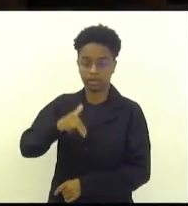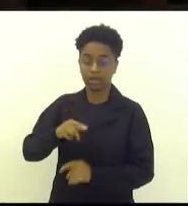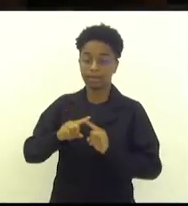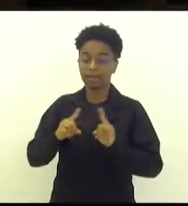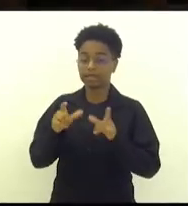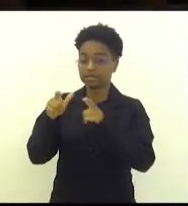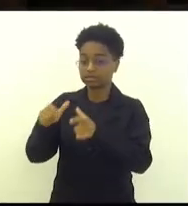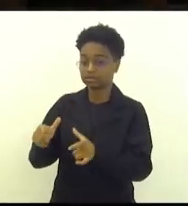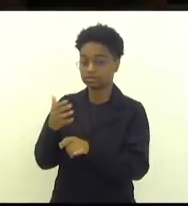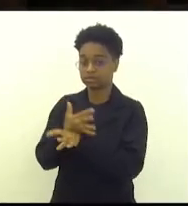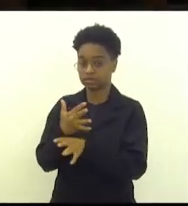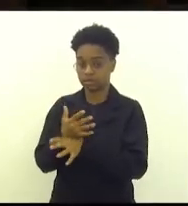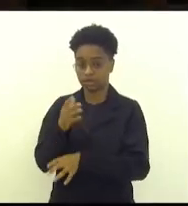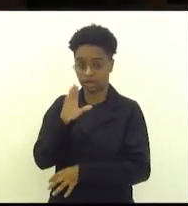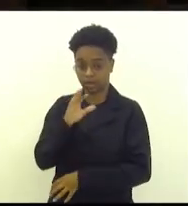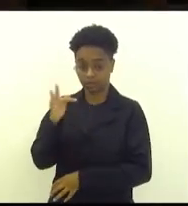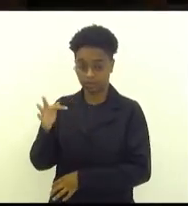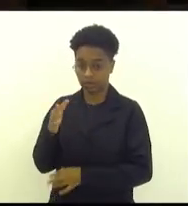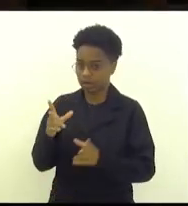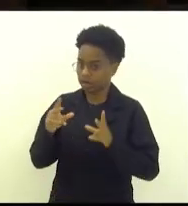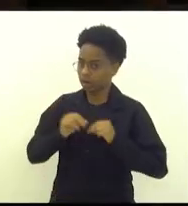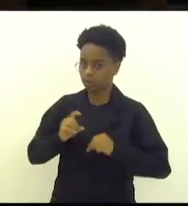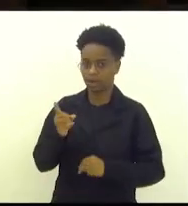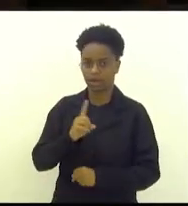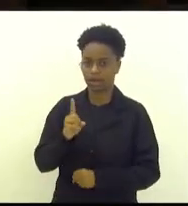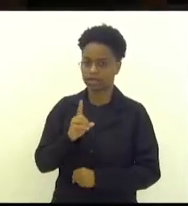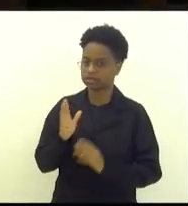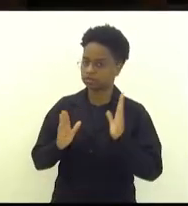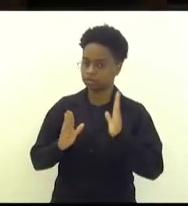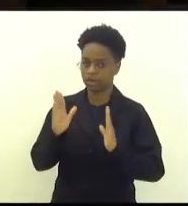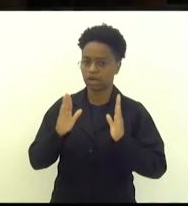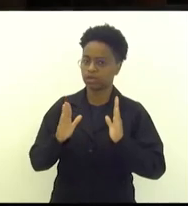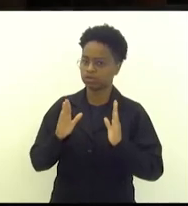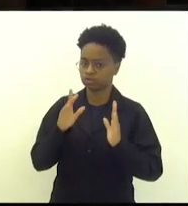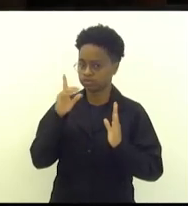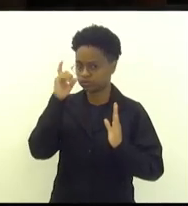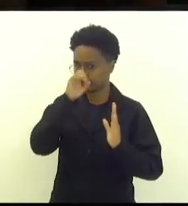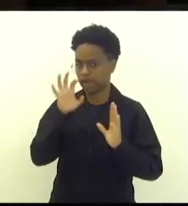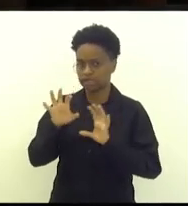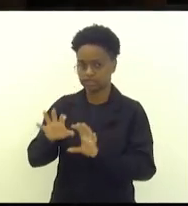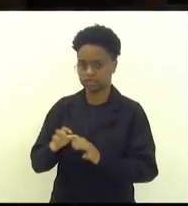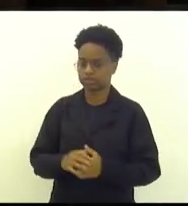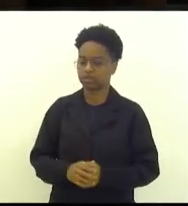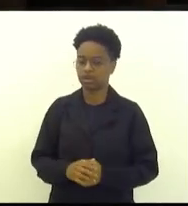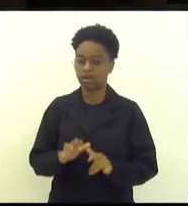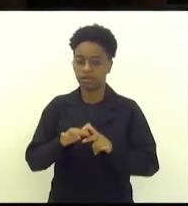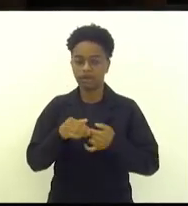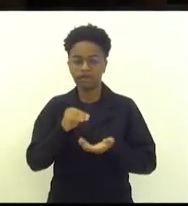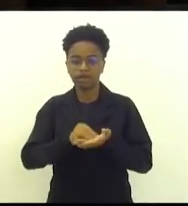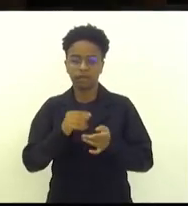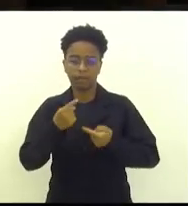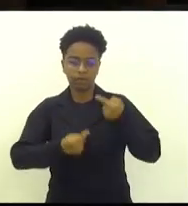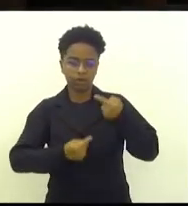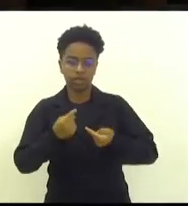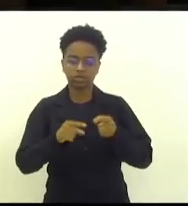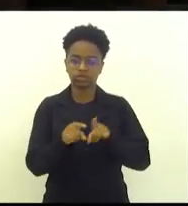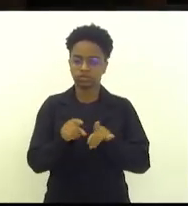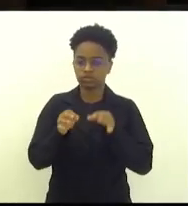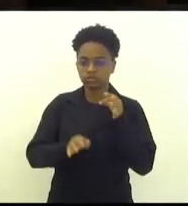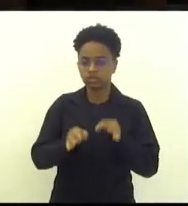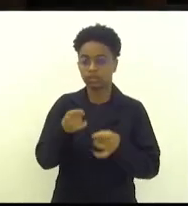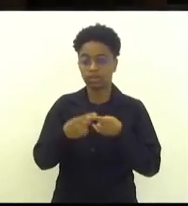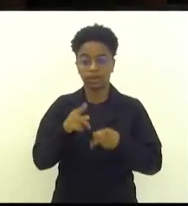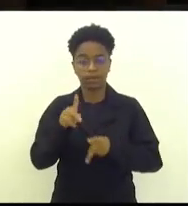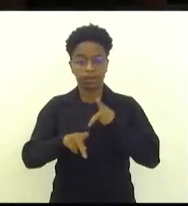não merece viver uma instabilidade política, jurídica, a população não